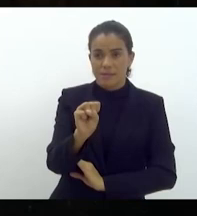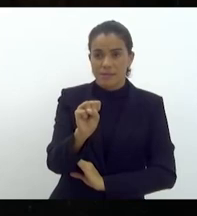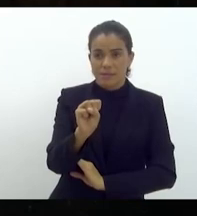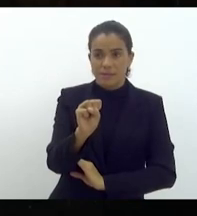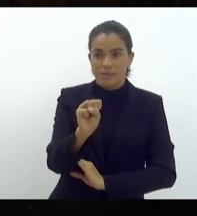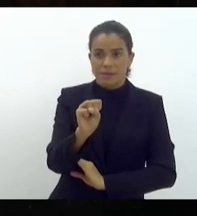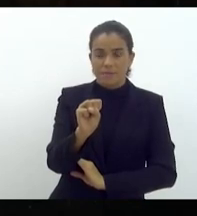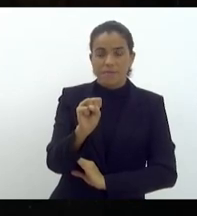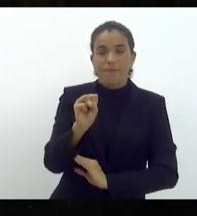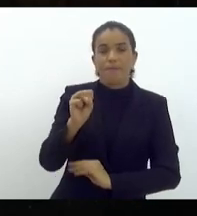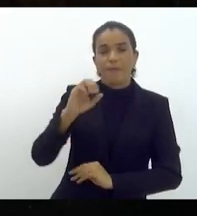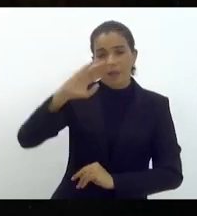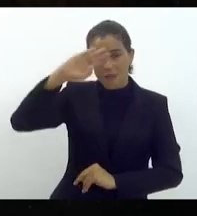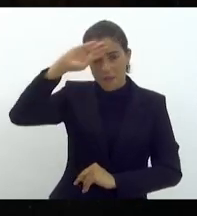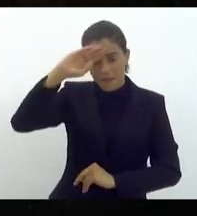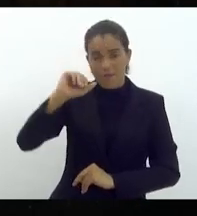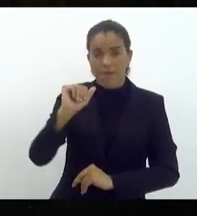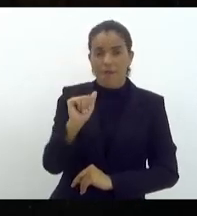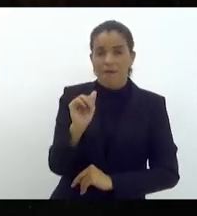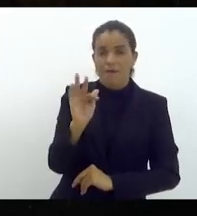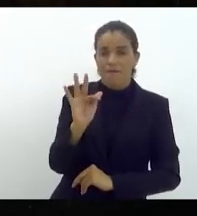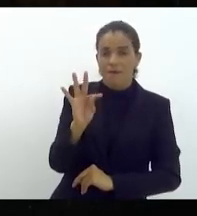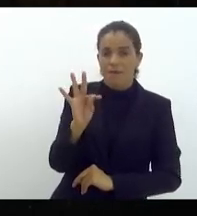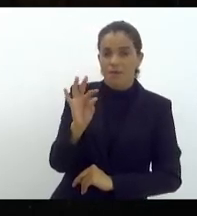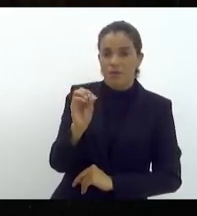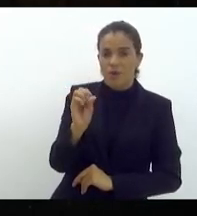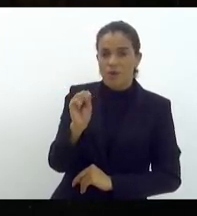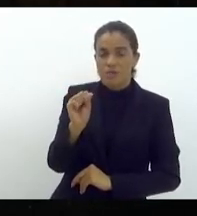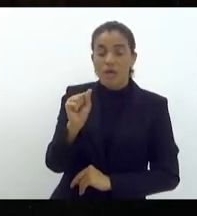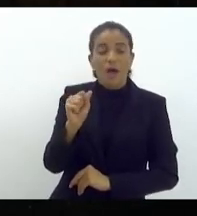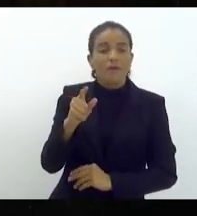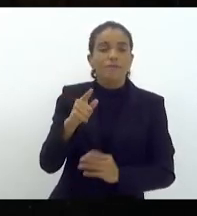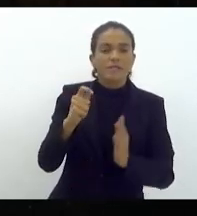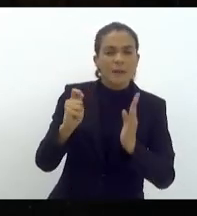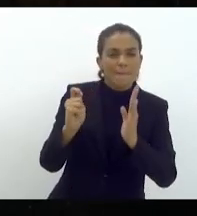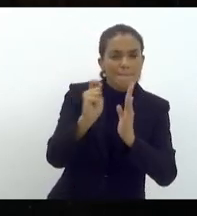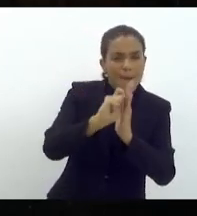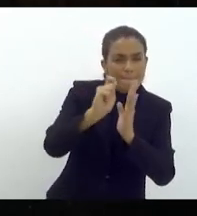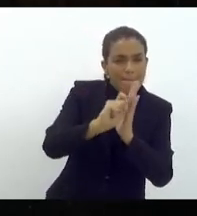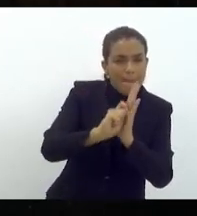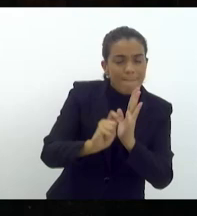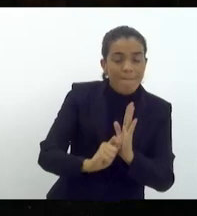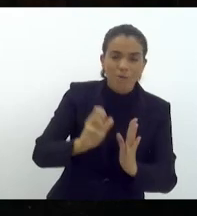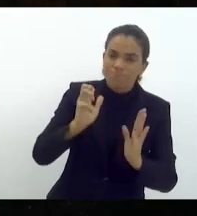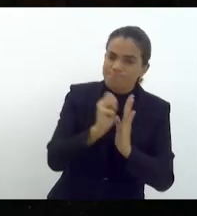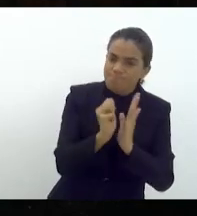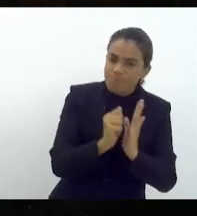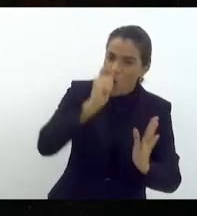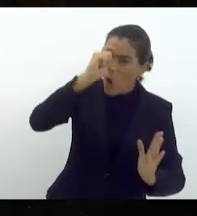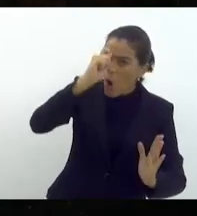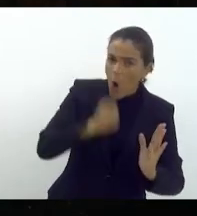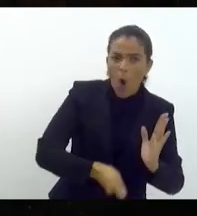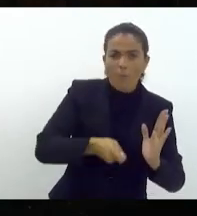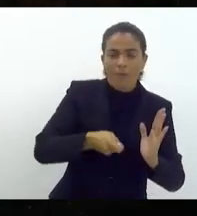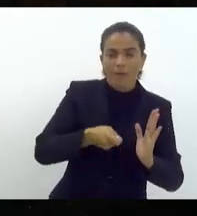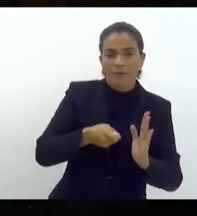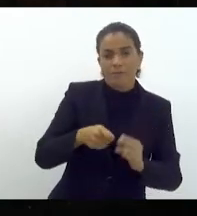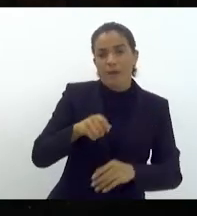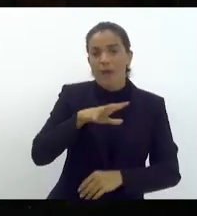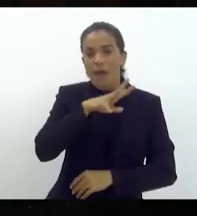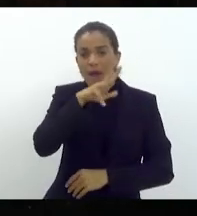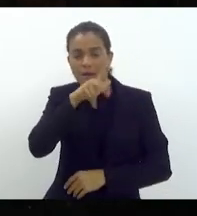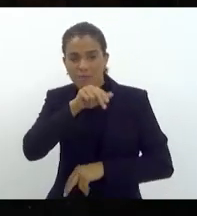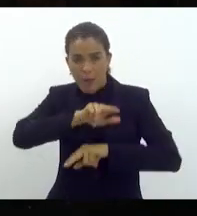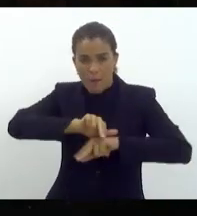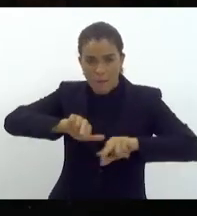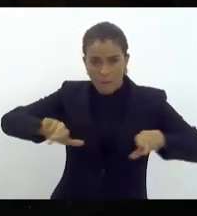A febre afitosa é a doença de notificação obrigatória, conforme o Código Sanitário para o Animal Terrestre da